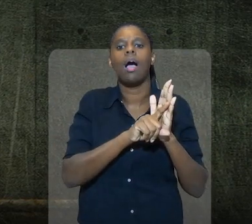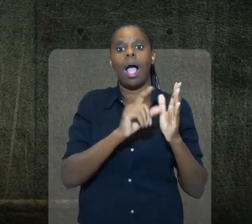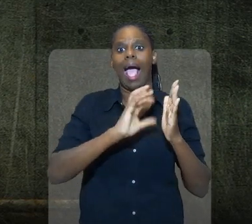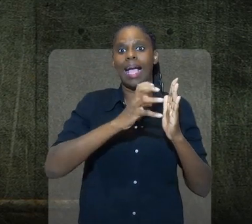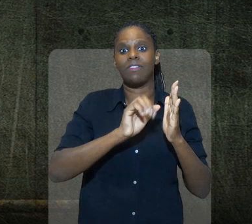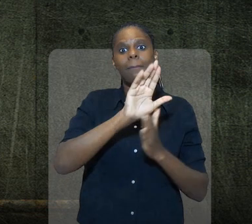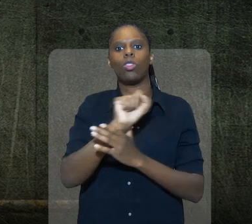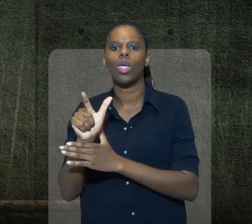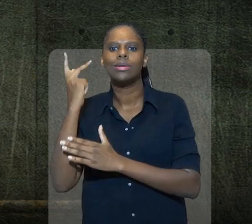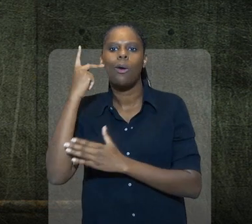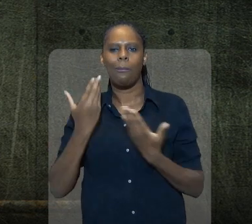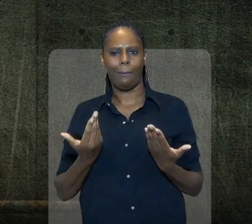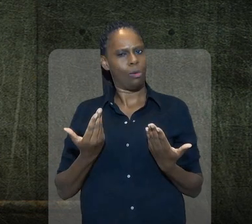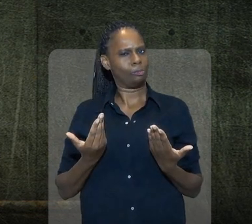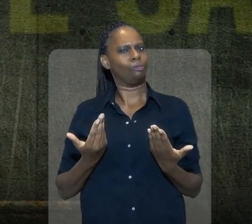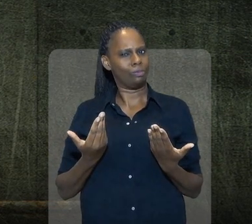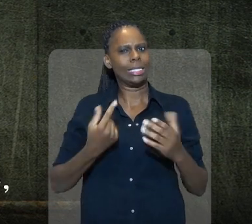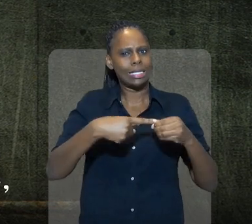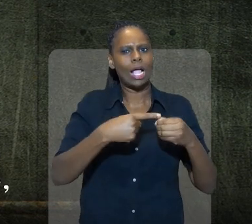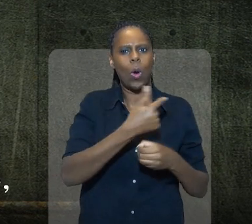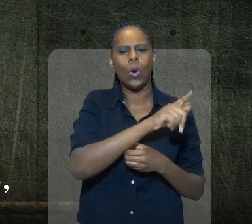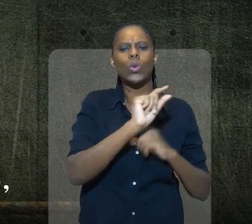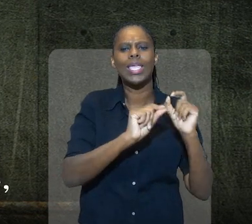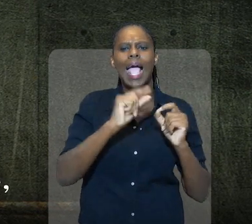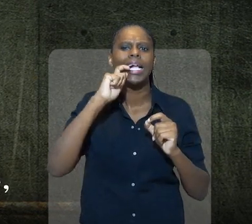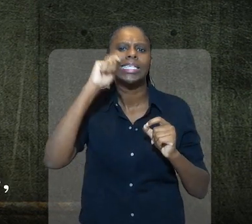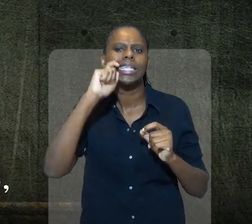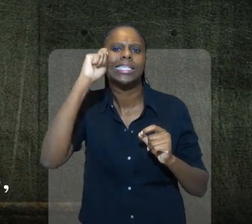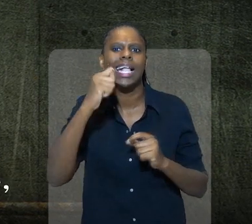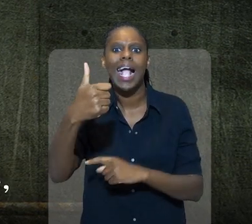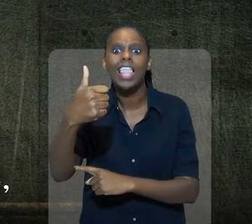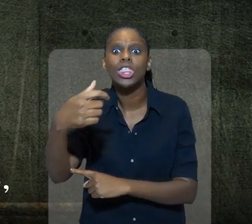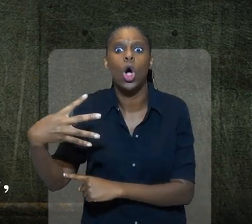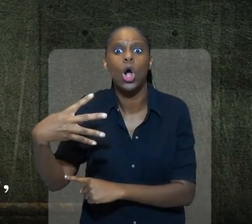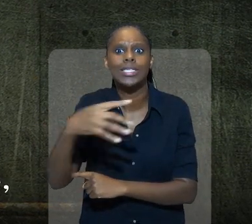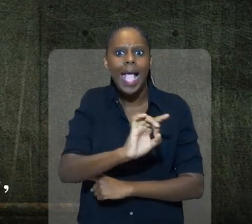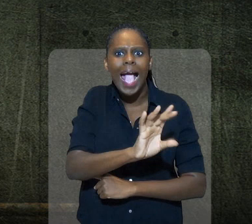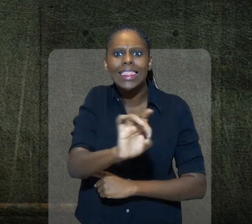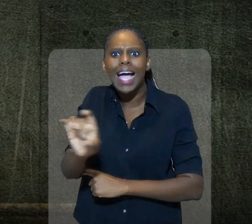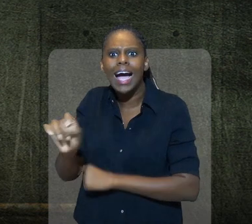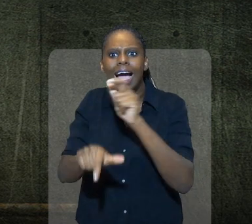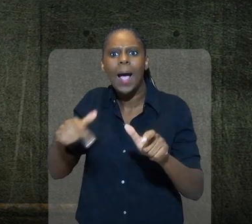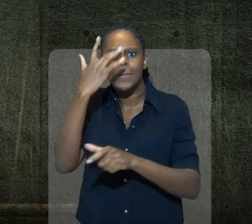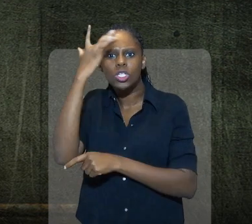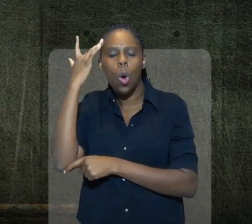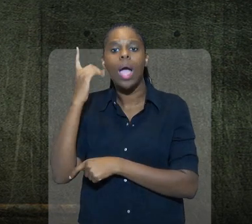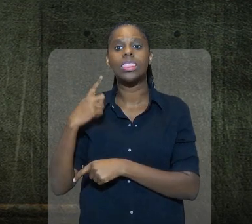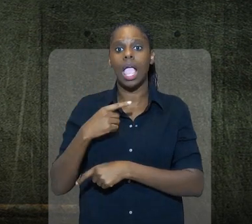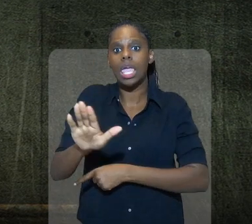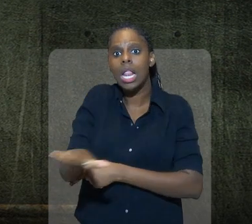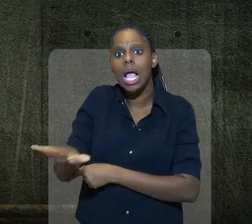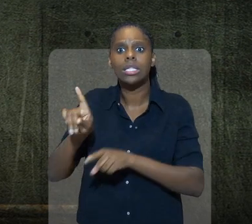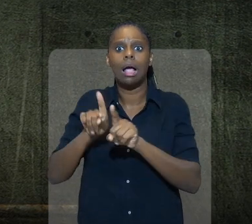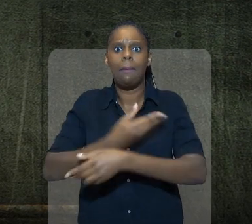de HIV do que São Paulo. Outra pequena cidade diz que arrancou 14 dentes de cada habitante, incluindo crianças